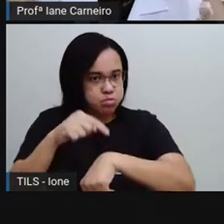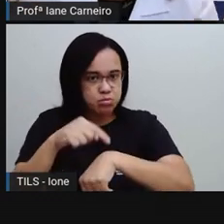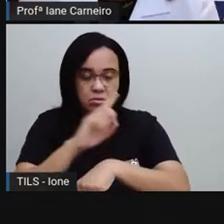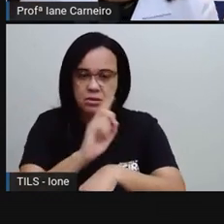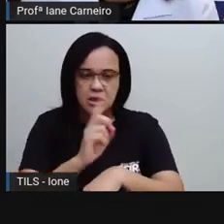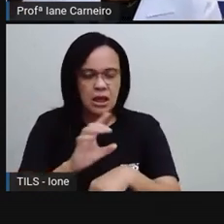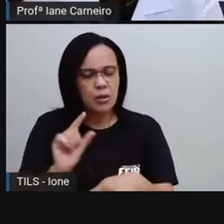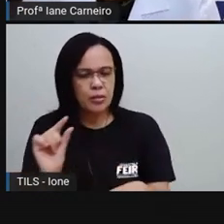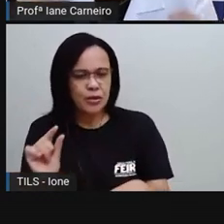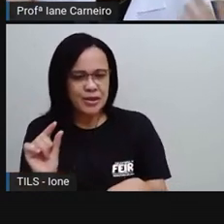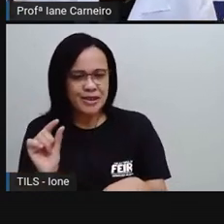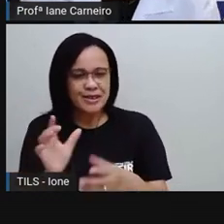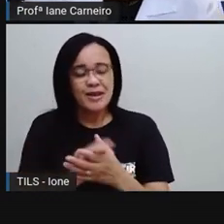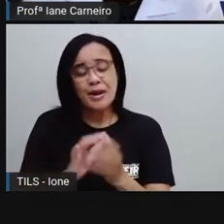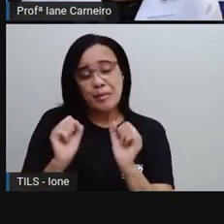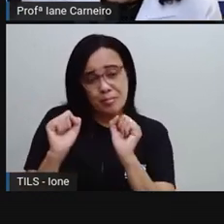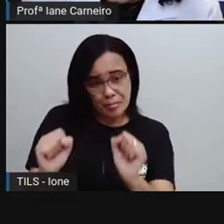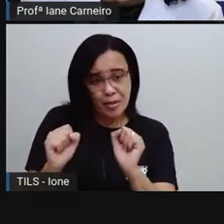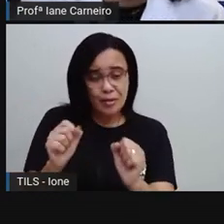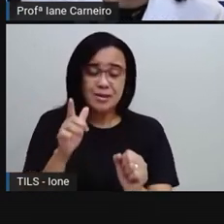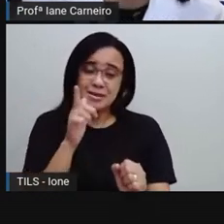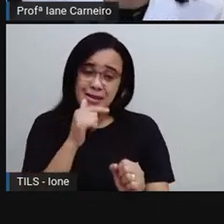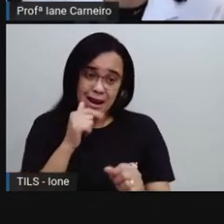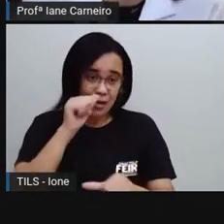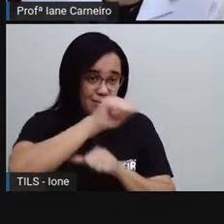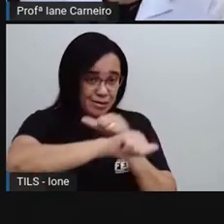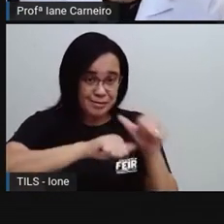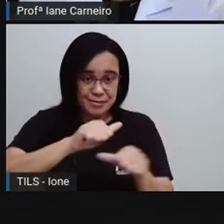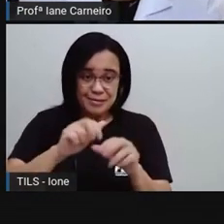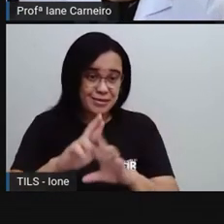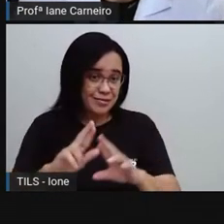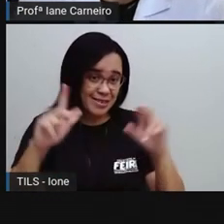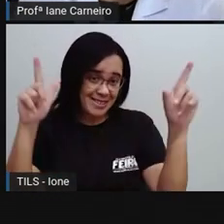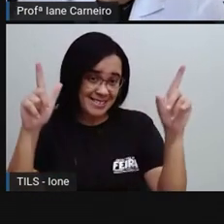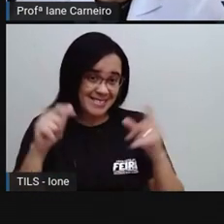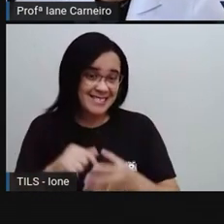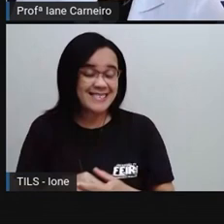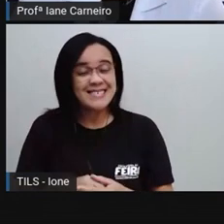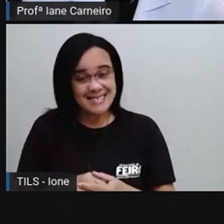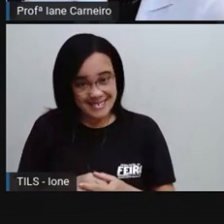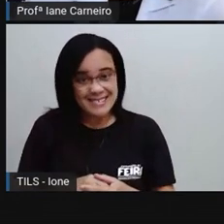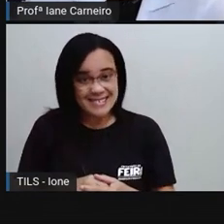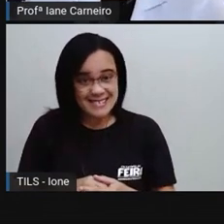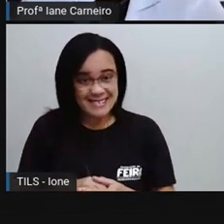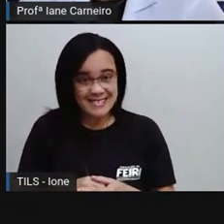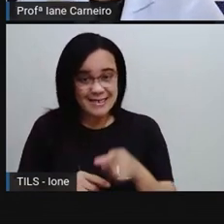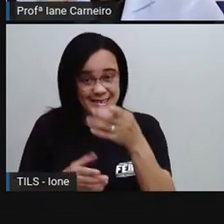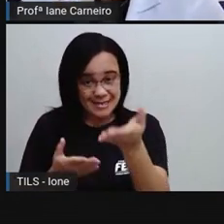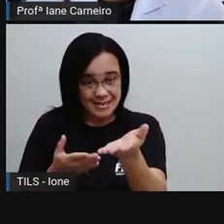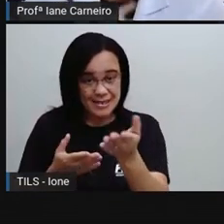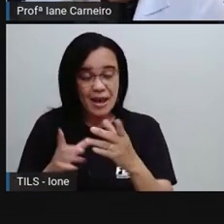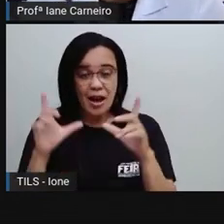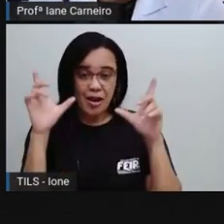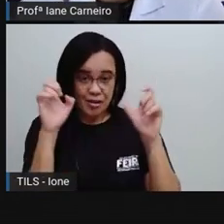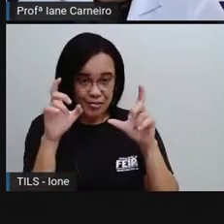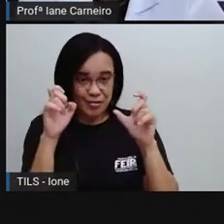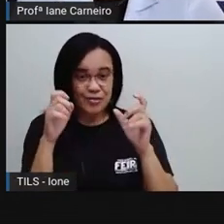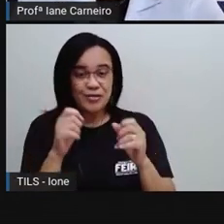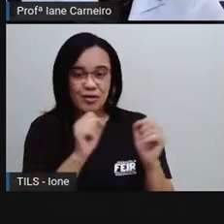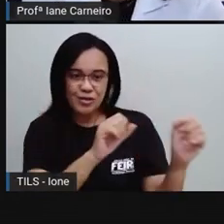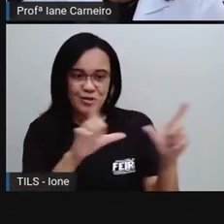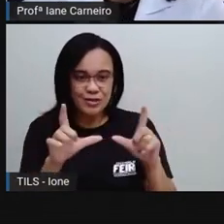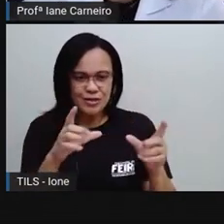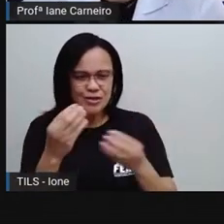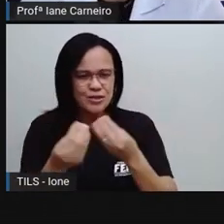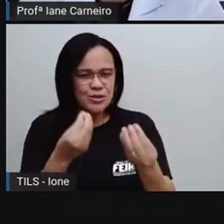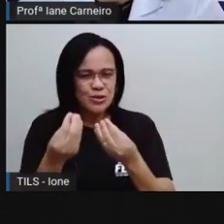forma de vocês beberem a água com outro sabor. E aí, ó, tem gente, né? Essa dica que a Pro tá dando é